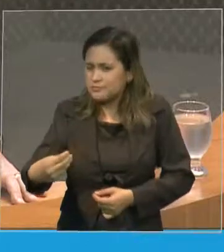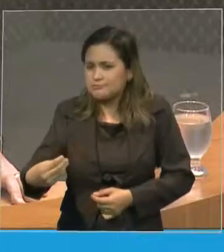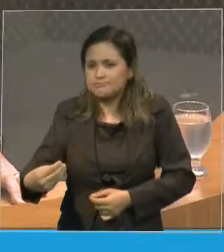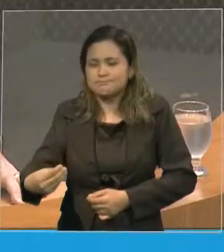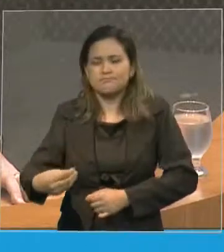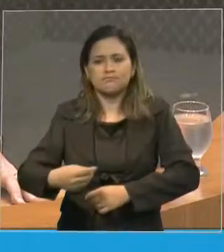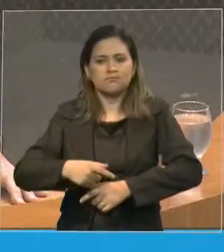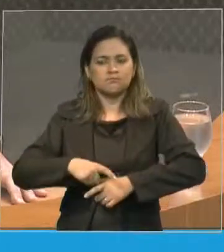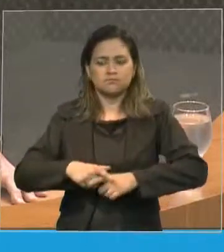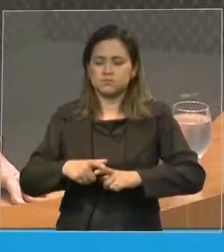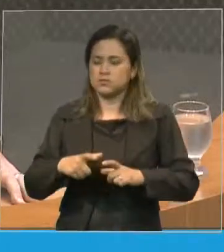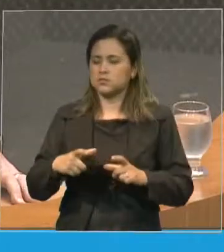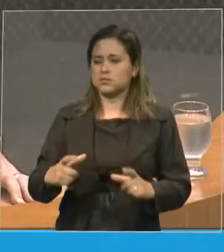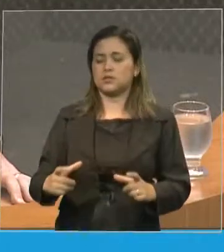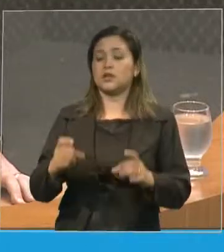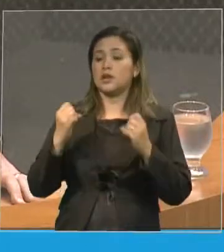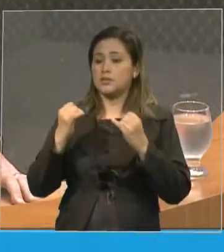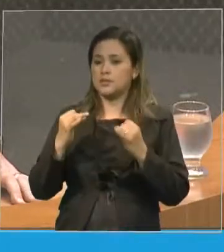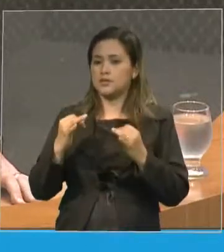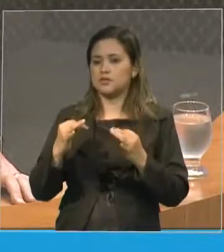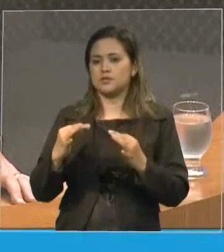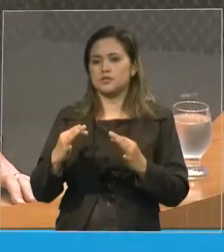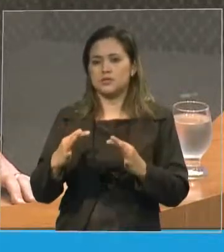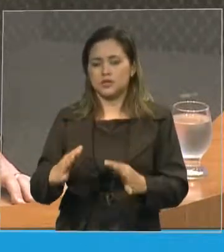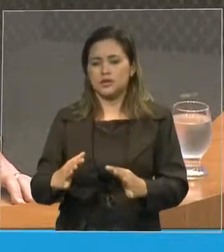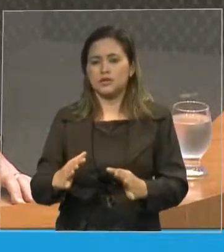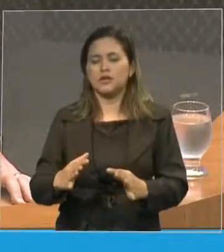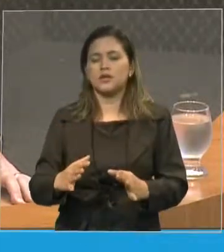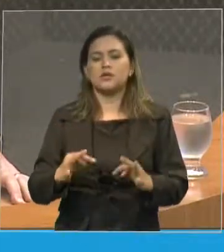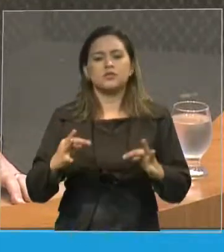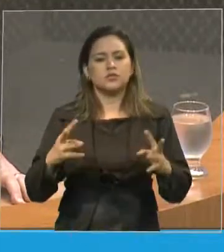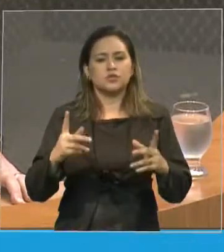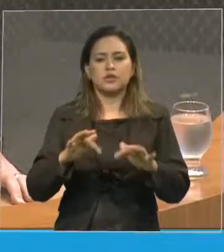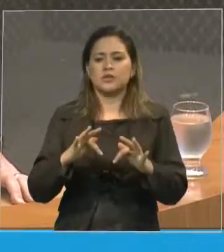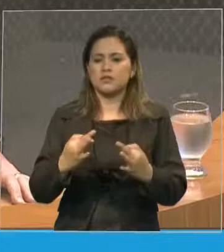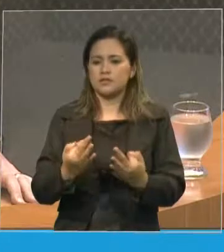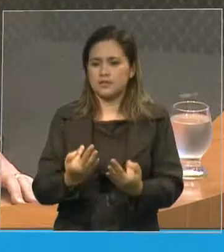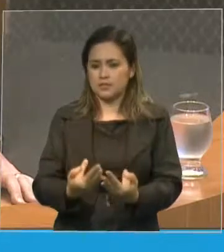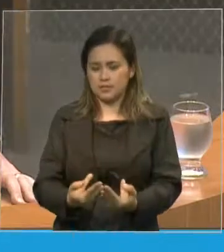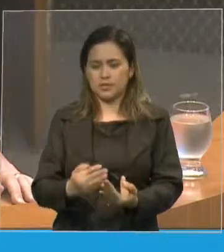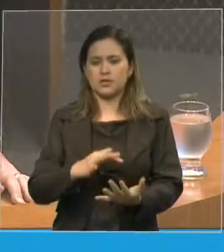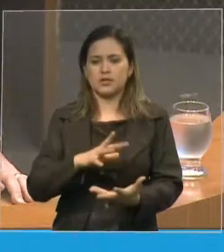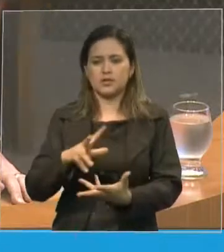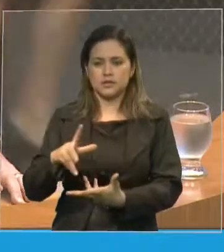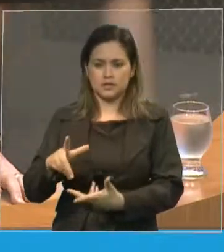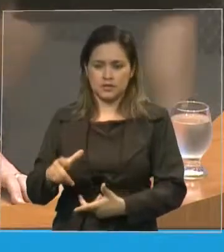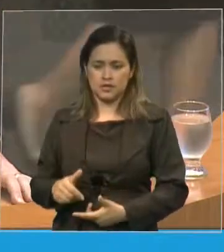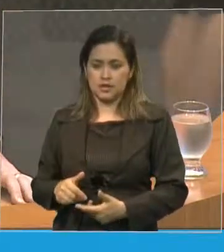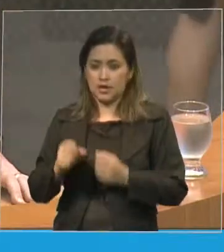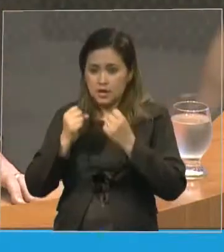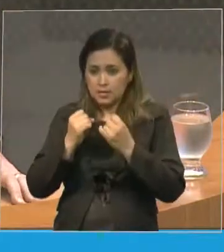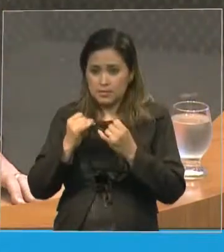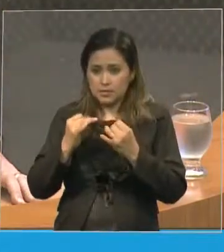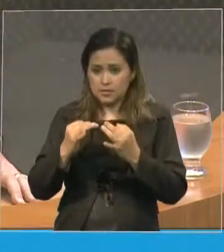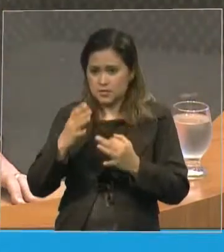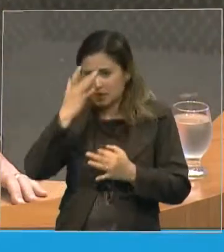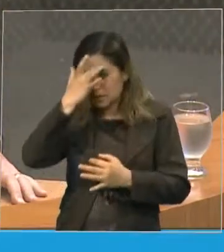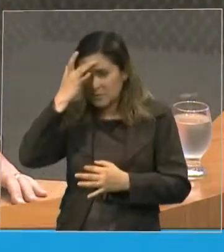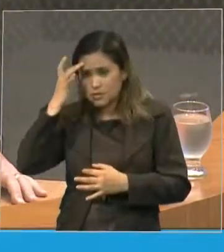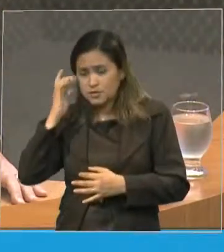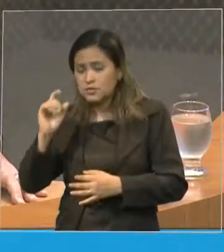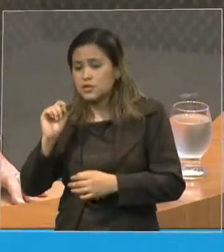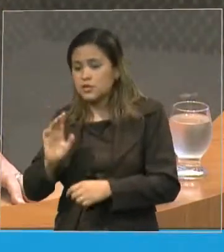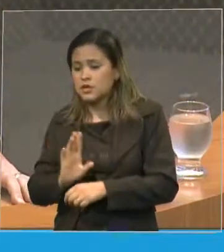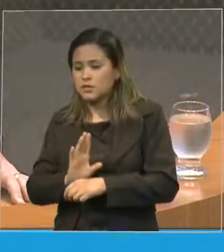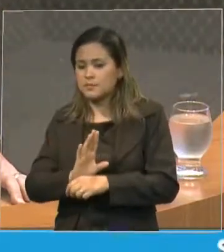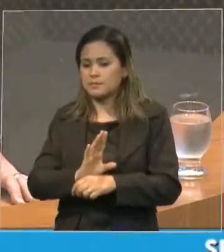e em ti serão benditas todas as famílias da terra. E abençoarei os que te abençoarem, e